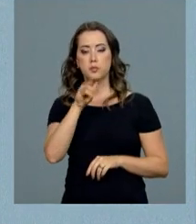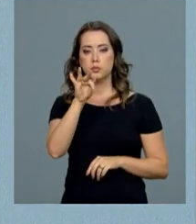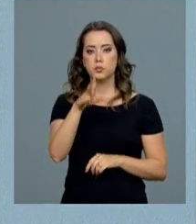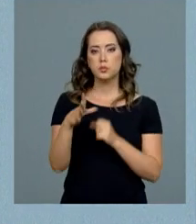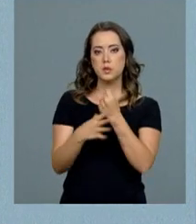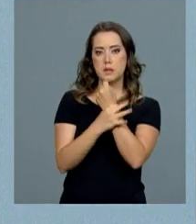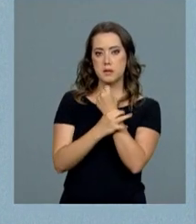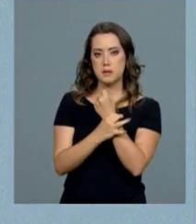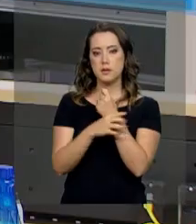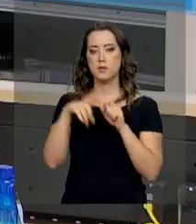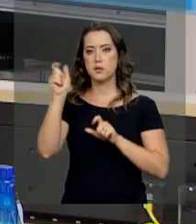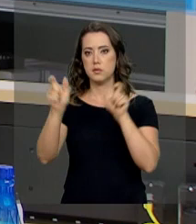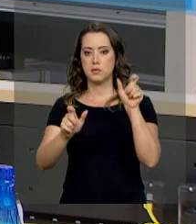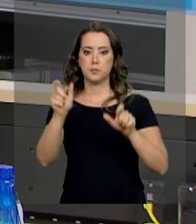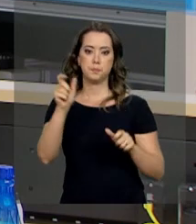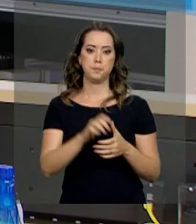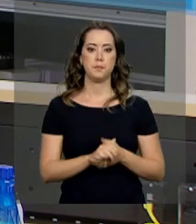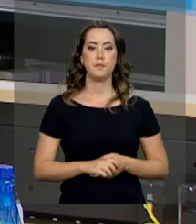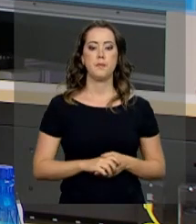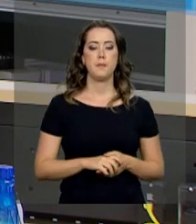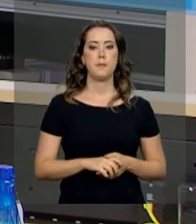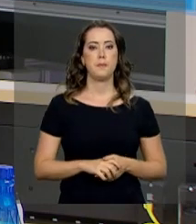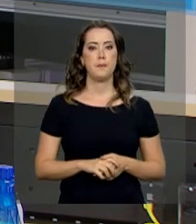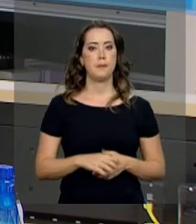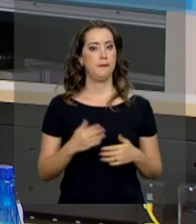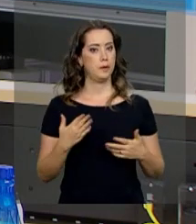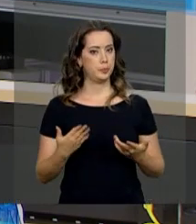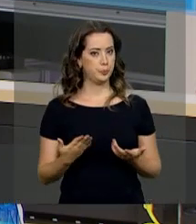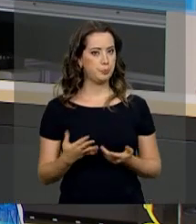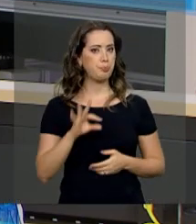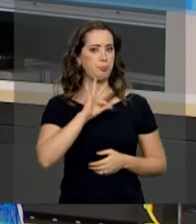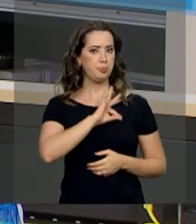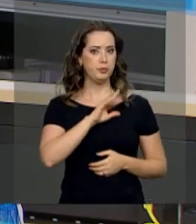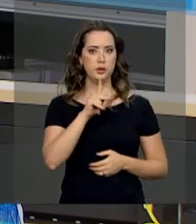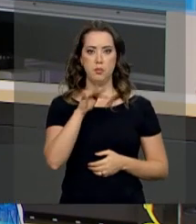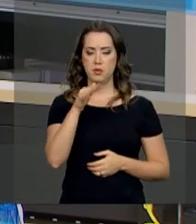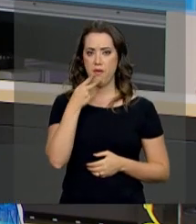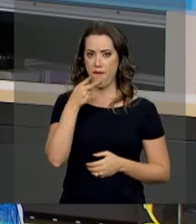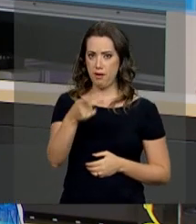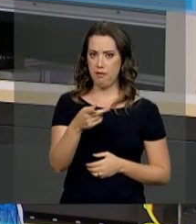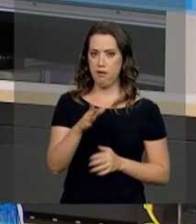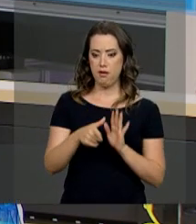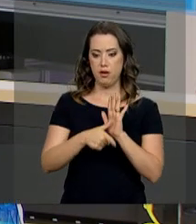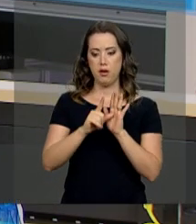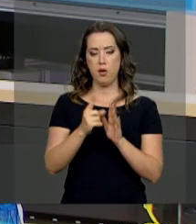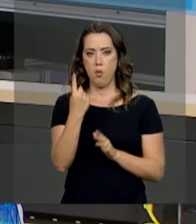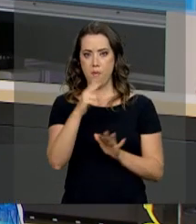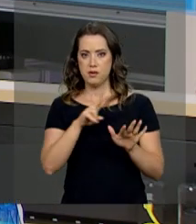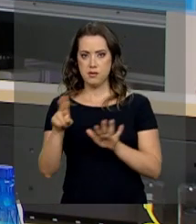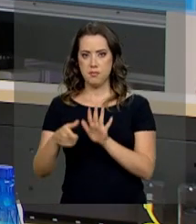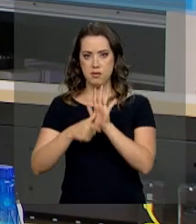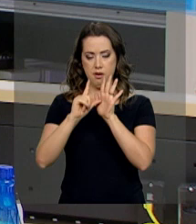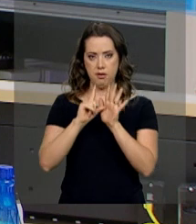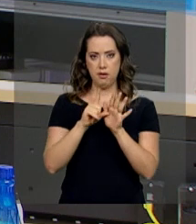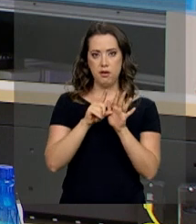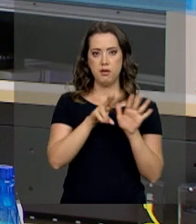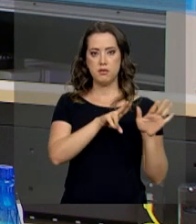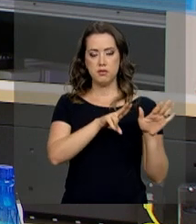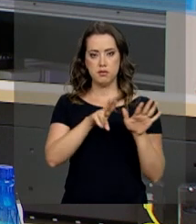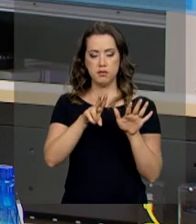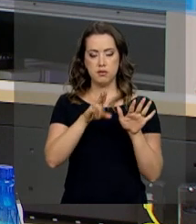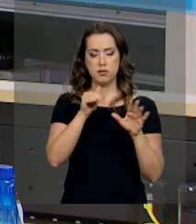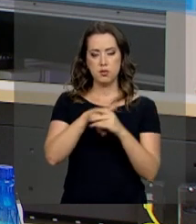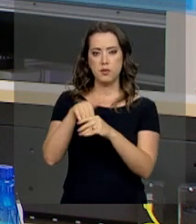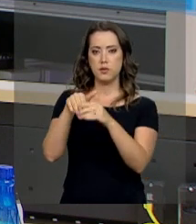segurança dos candidatos. Segundo a Polícia Federal, na semana que antecede as eleições, o número de inquéritos para investigar crimes